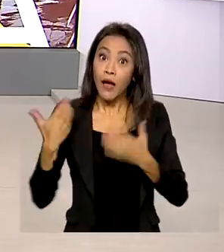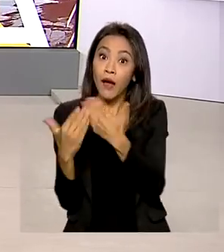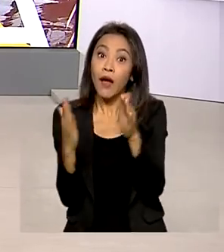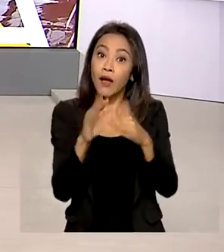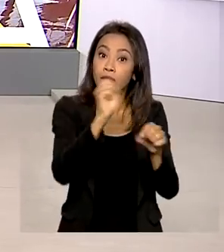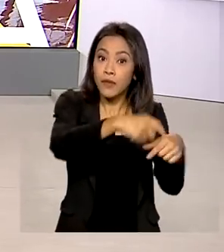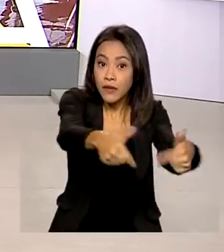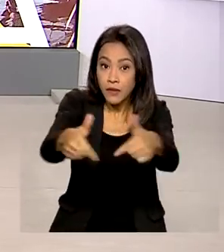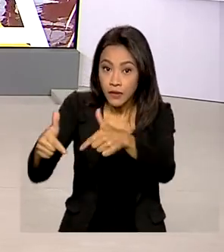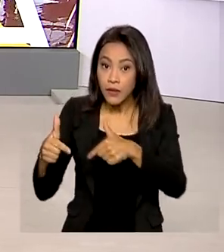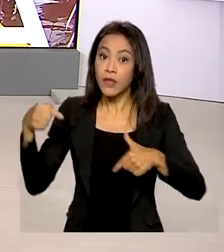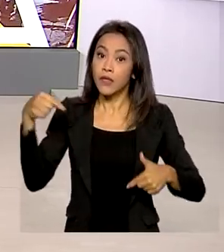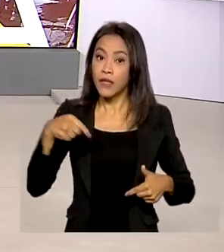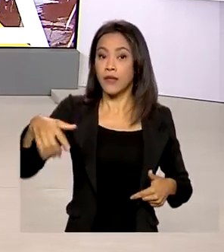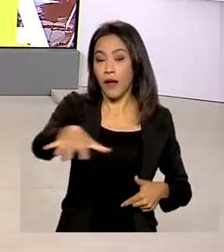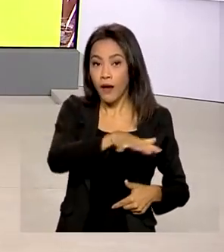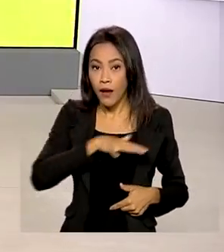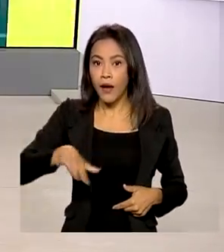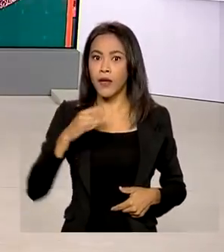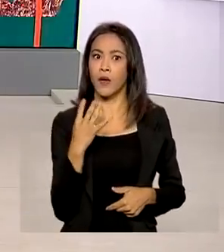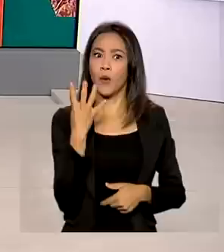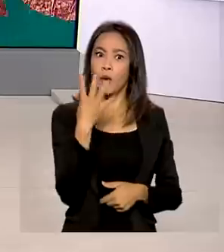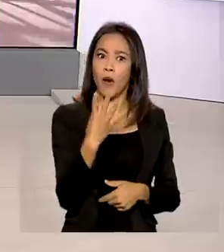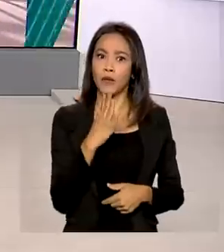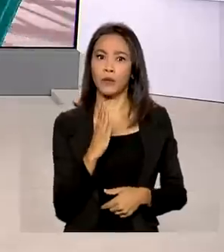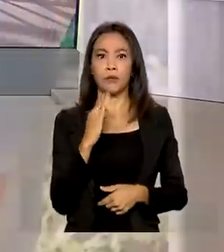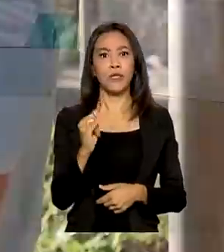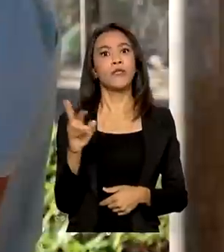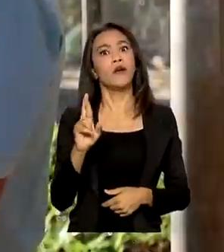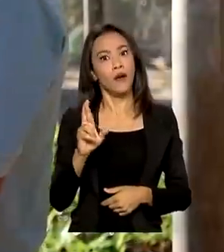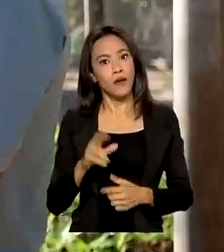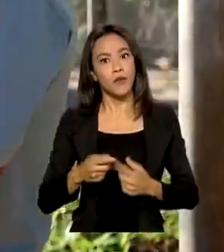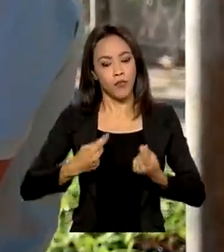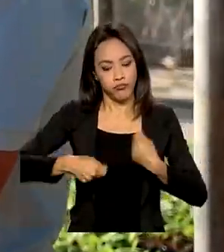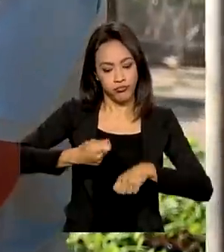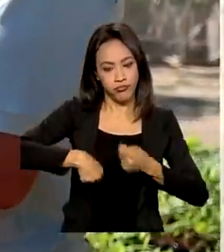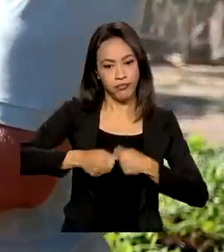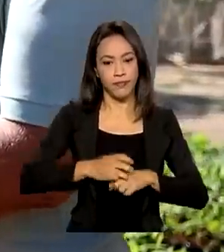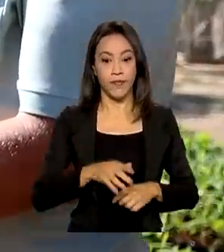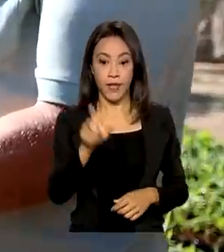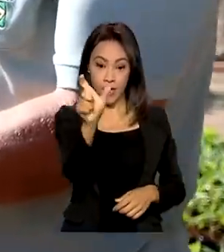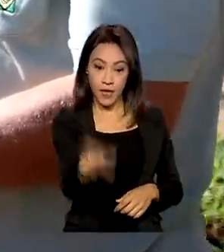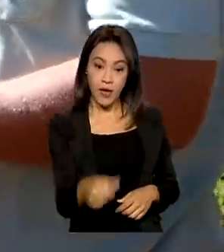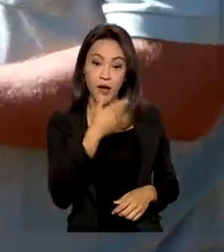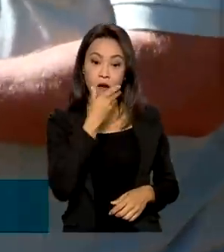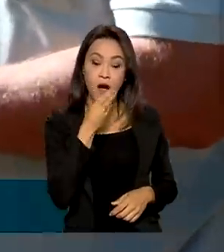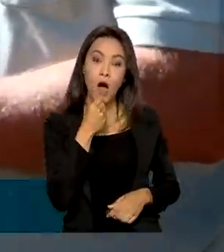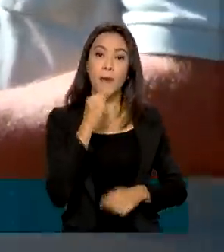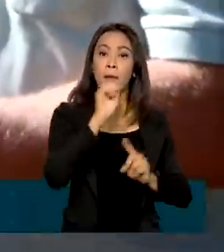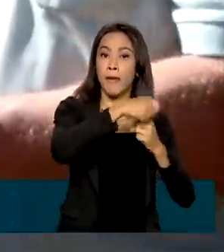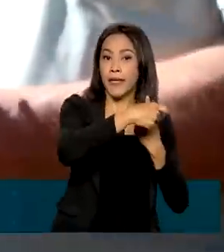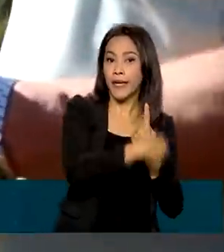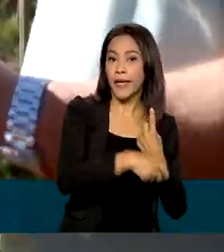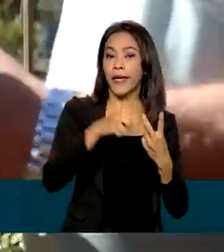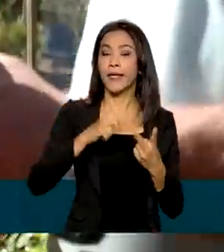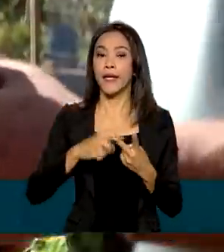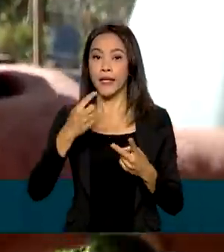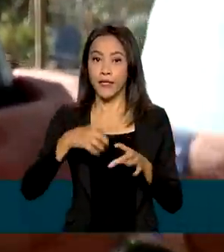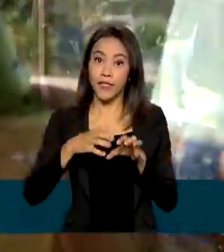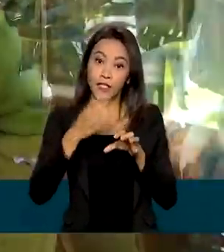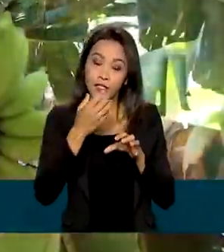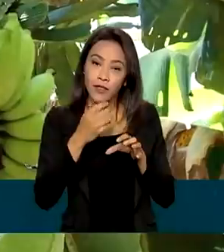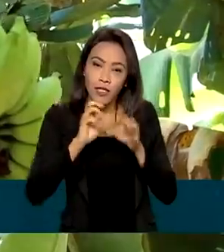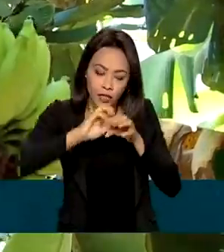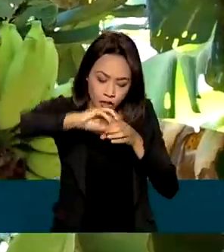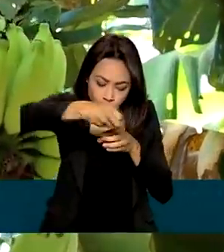passado, a produção na região rendeu 4 bilhões de reais. Hervino produz banana, tangerina e limão no município